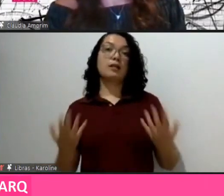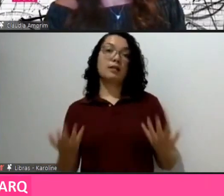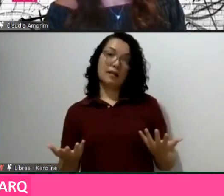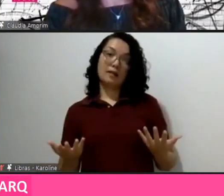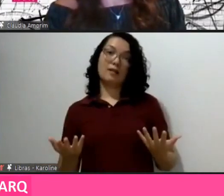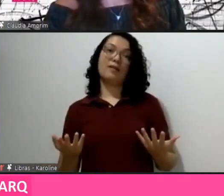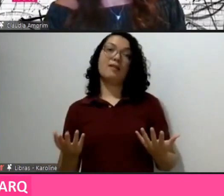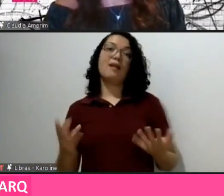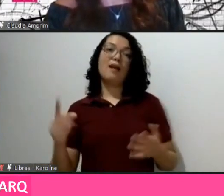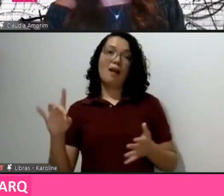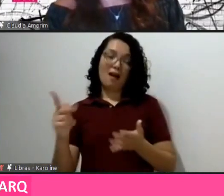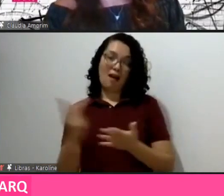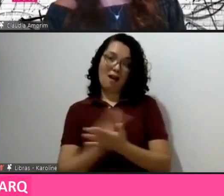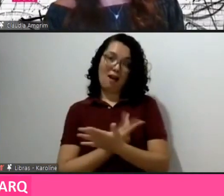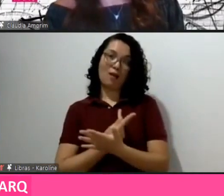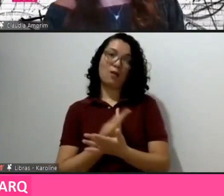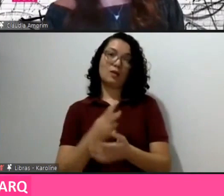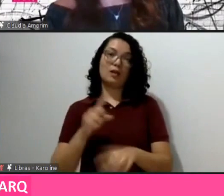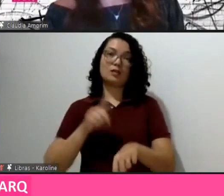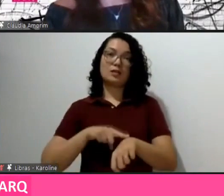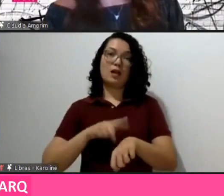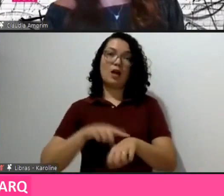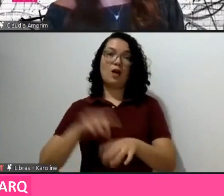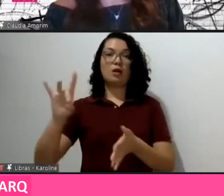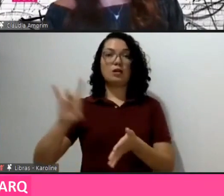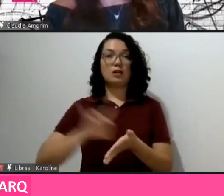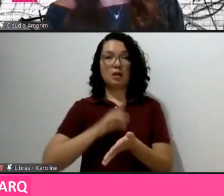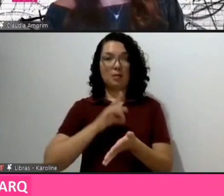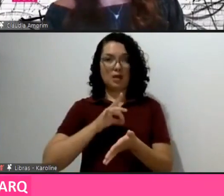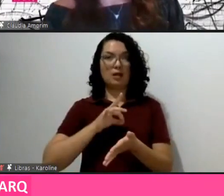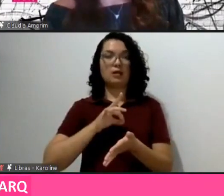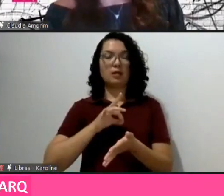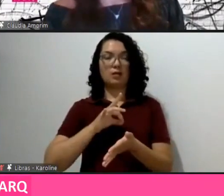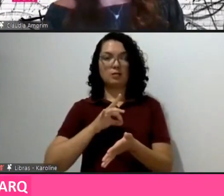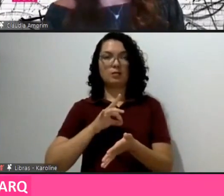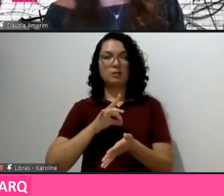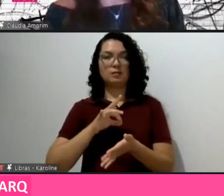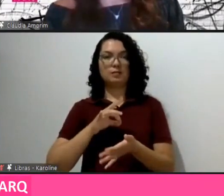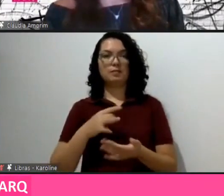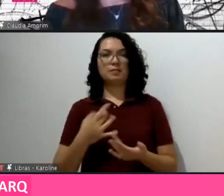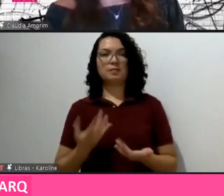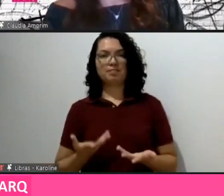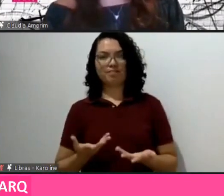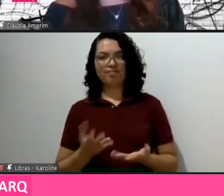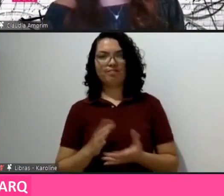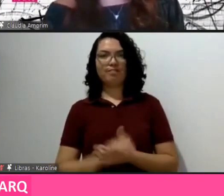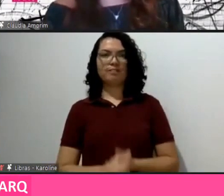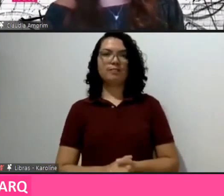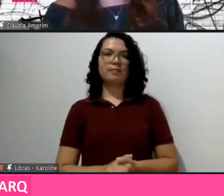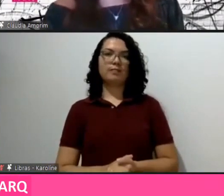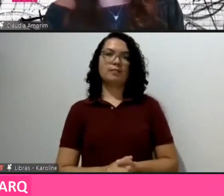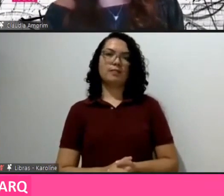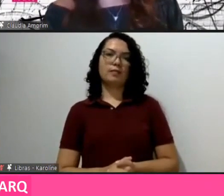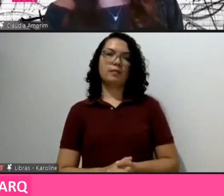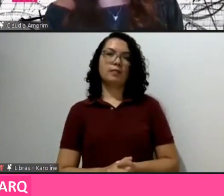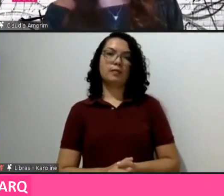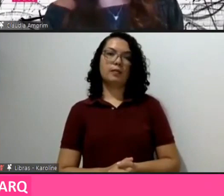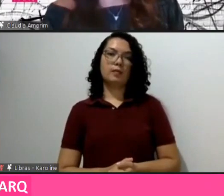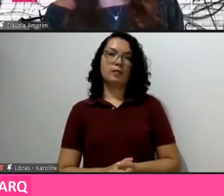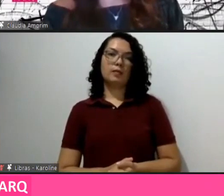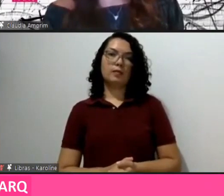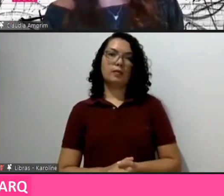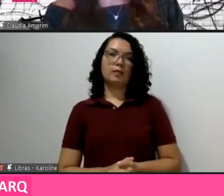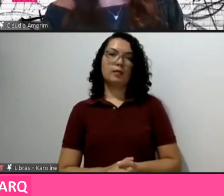de ambos coisas, são temas apartes, há uma lobotomia, mas, eu falo